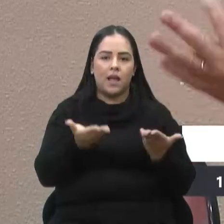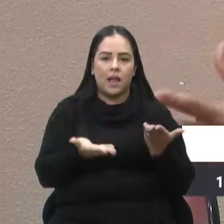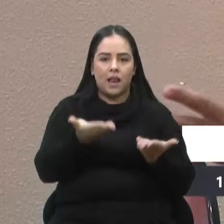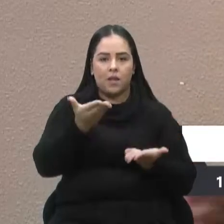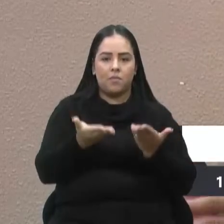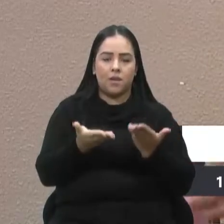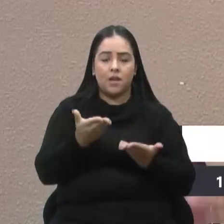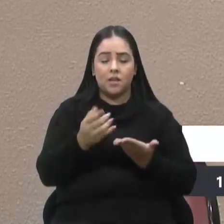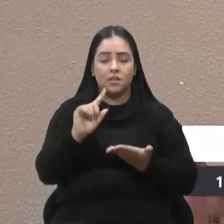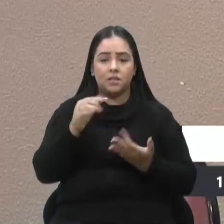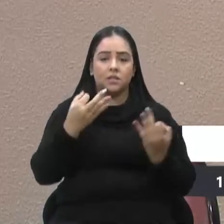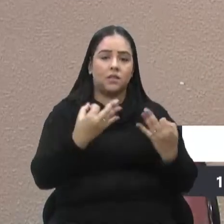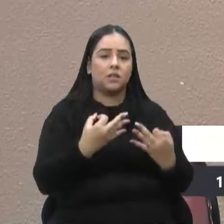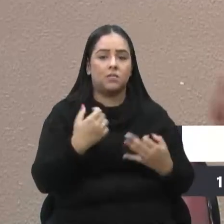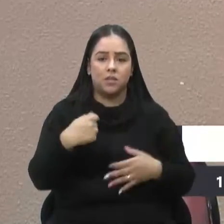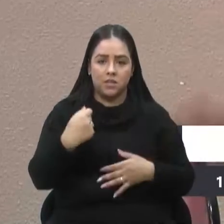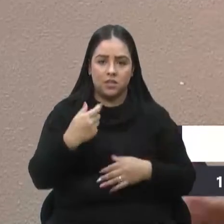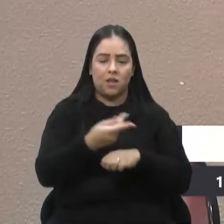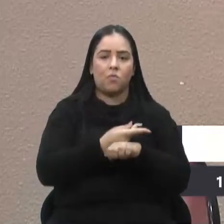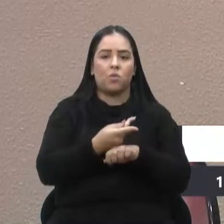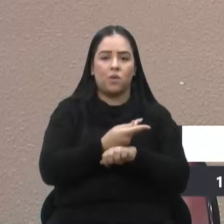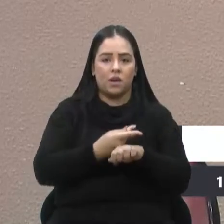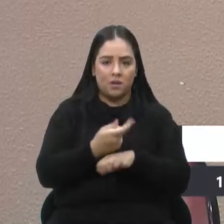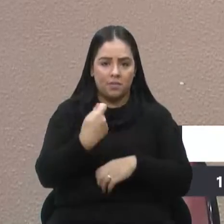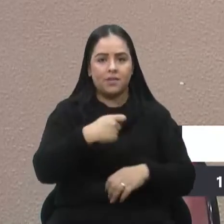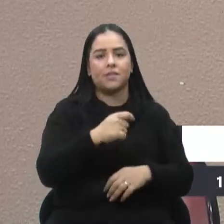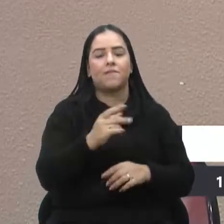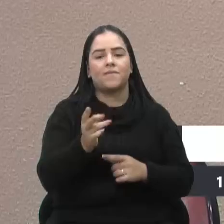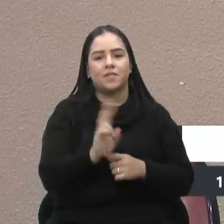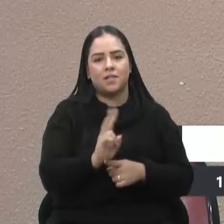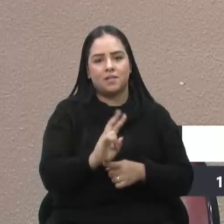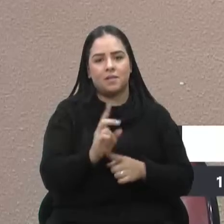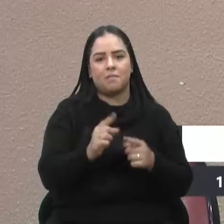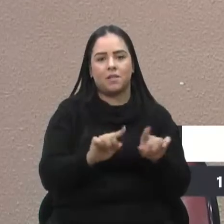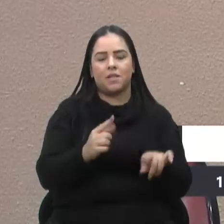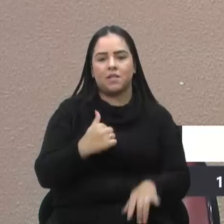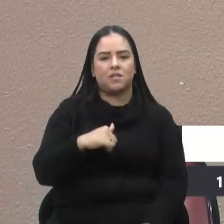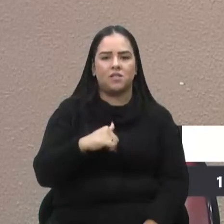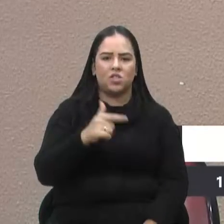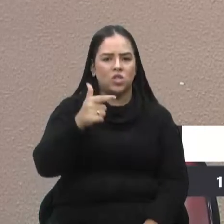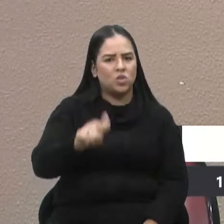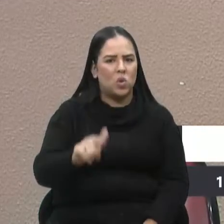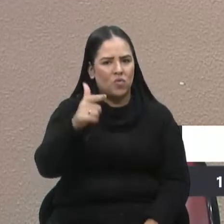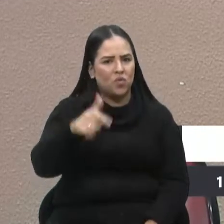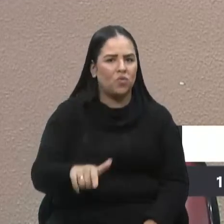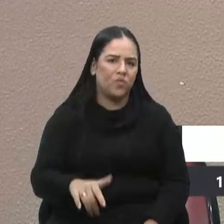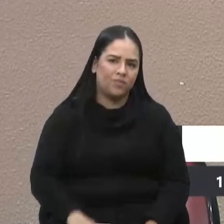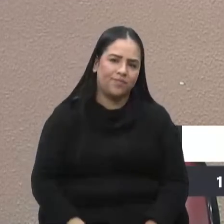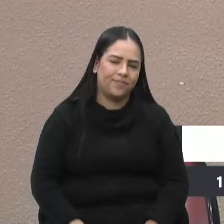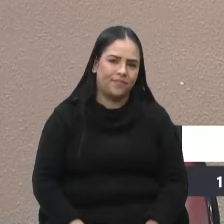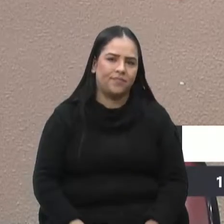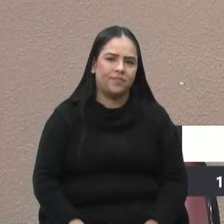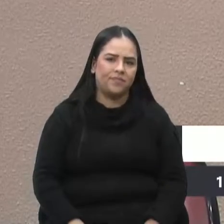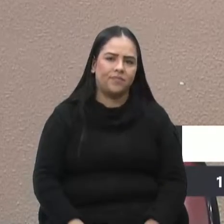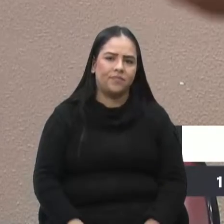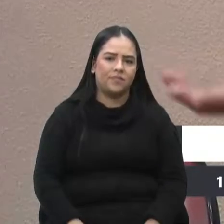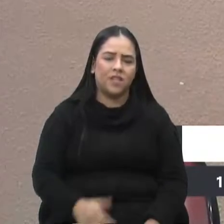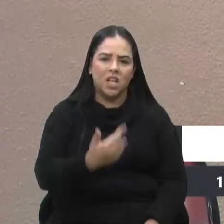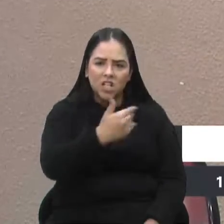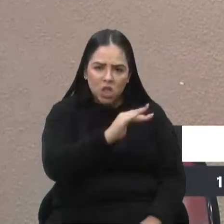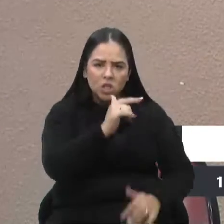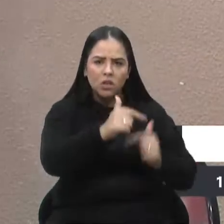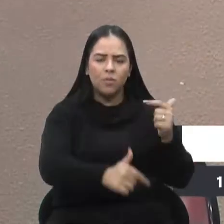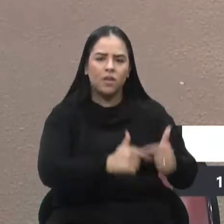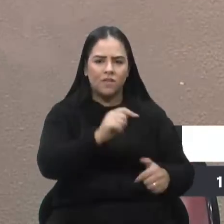é legítimo, sabe? Tem que buscar, tem que fiscalizar. Agora, não ser repetitivo, gente. Deixa trabalhar lá dentro,